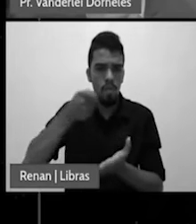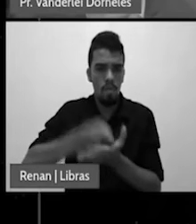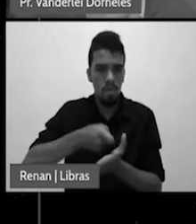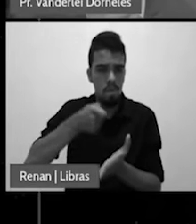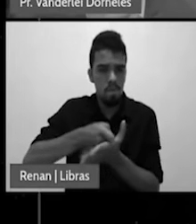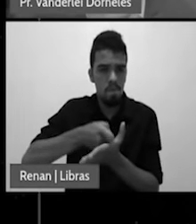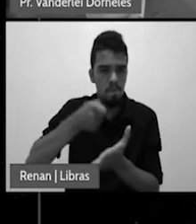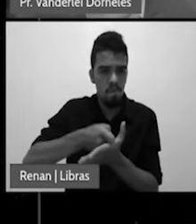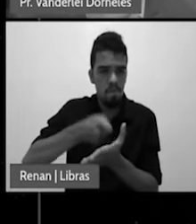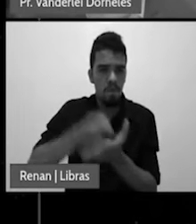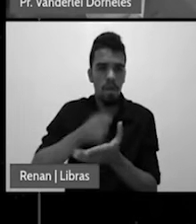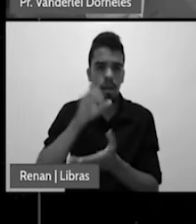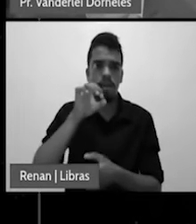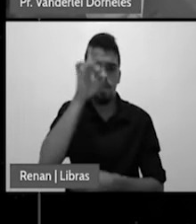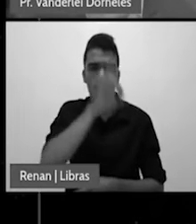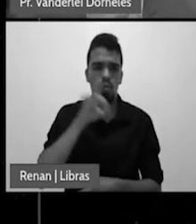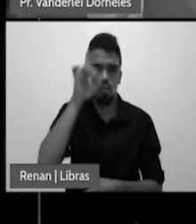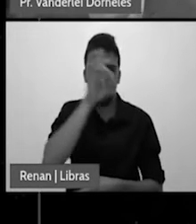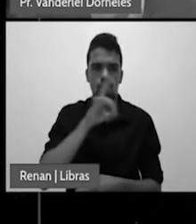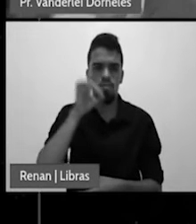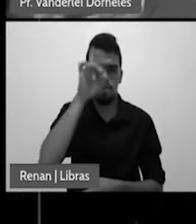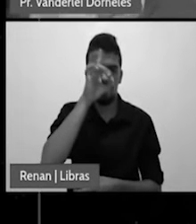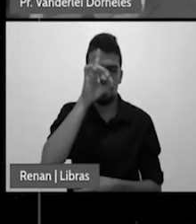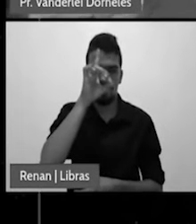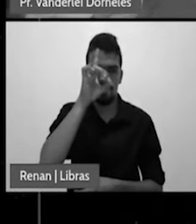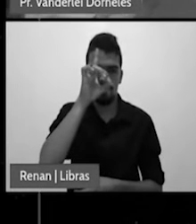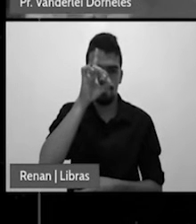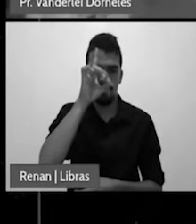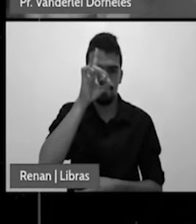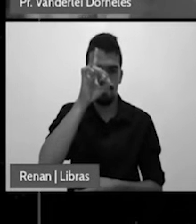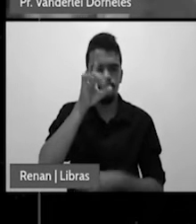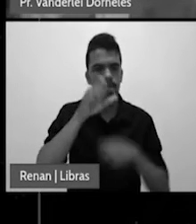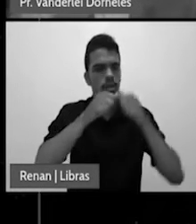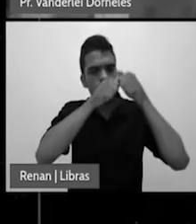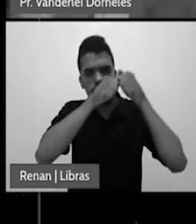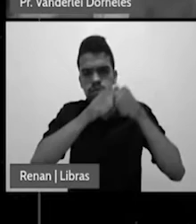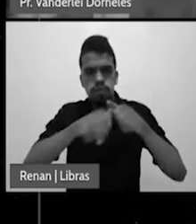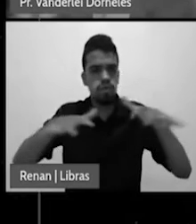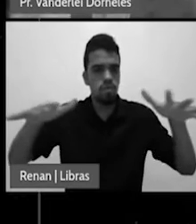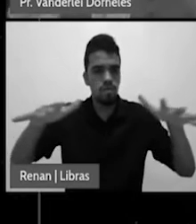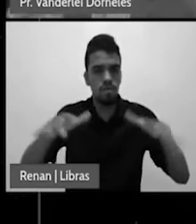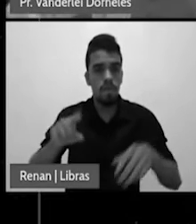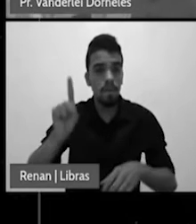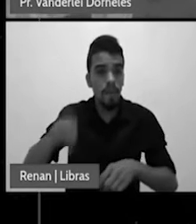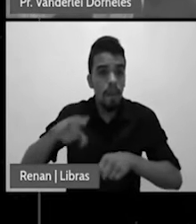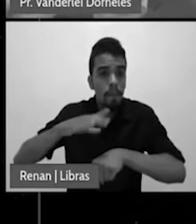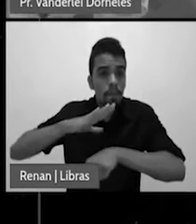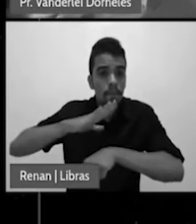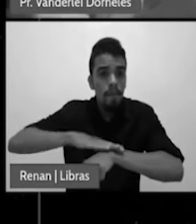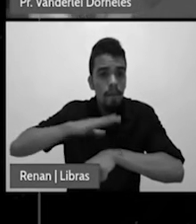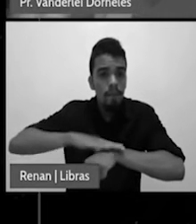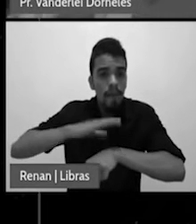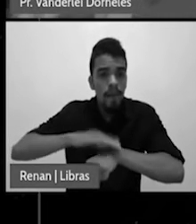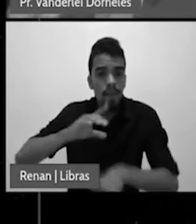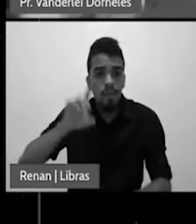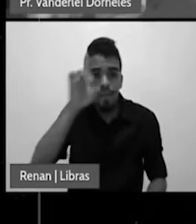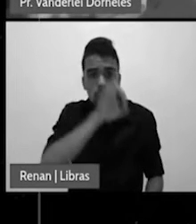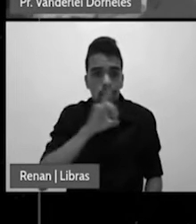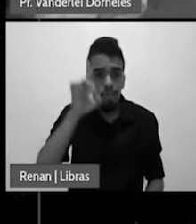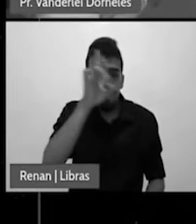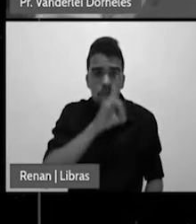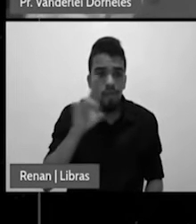amplamente agitada então ela está falando de um momento em que a questão do domingo será discutida será